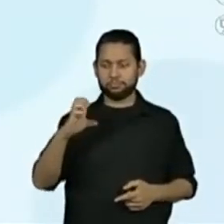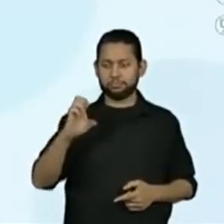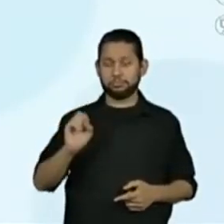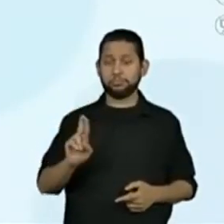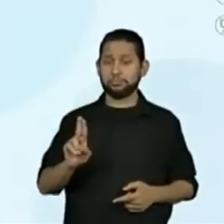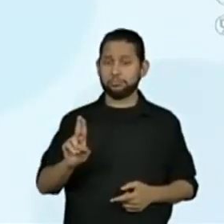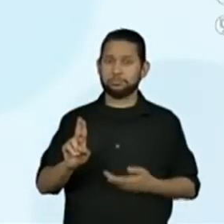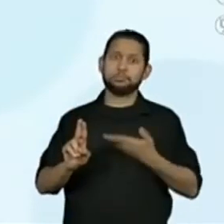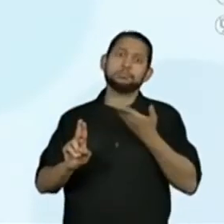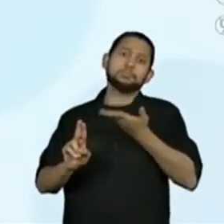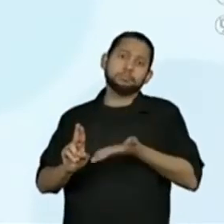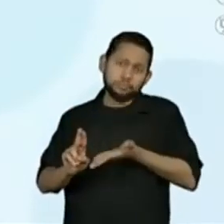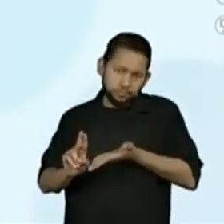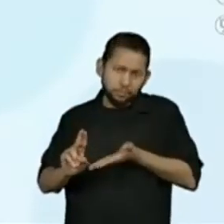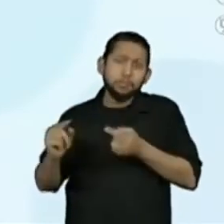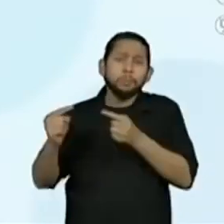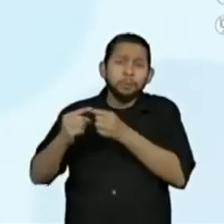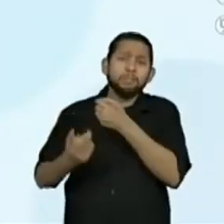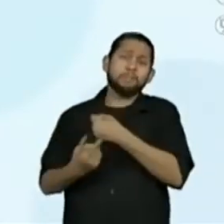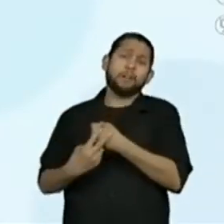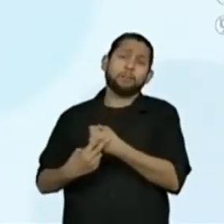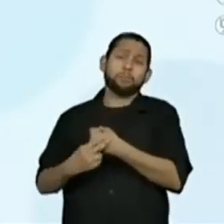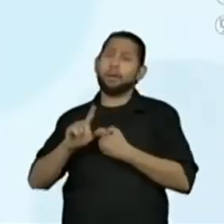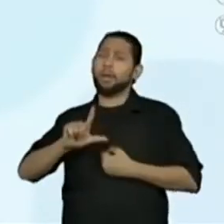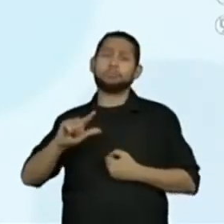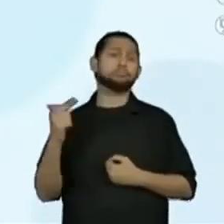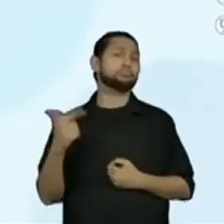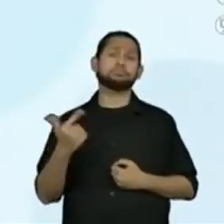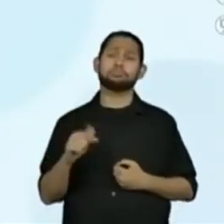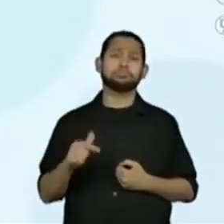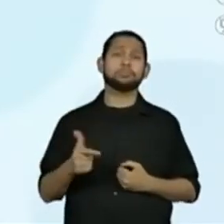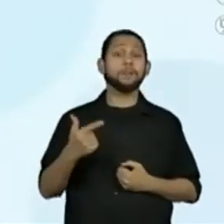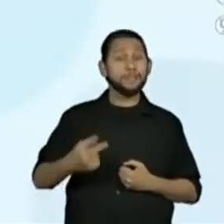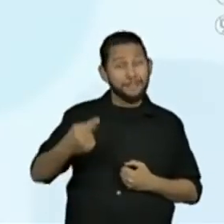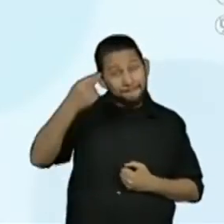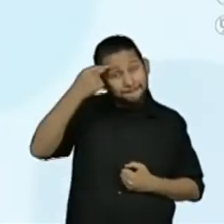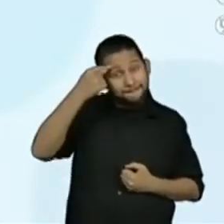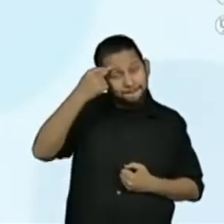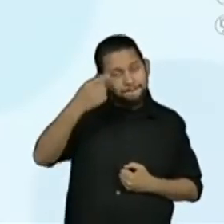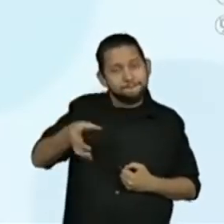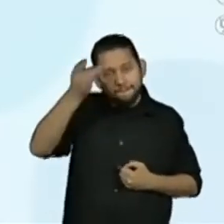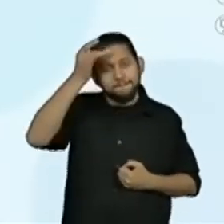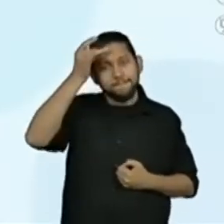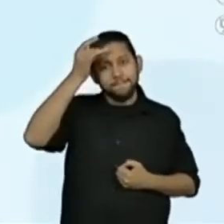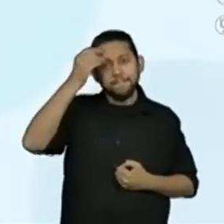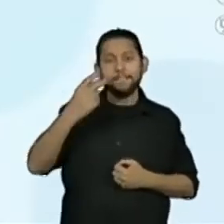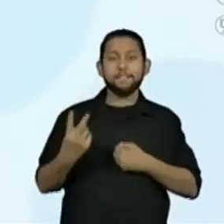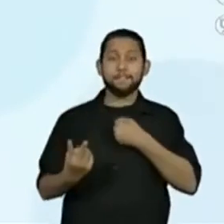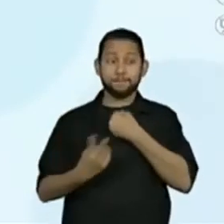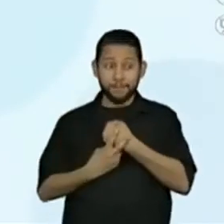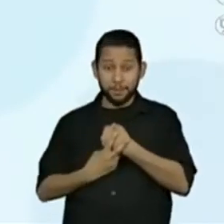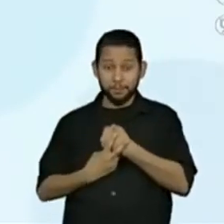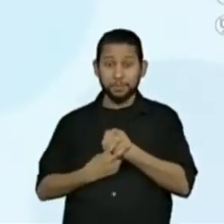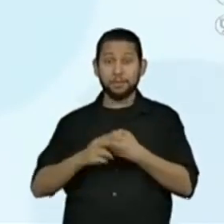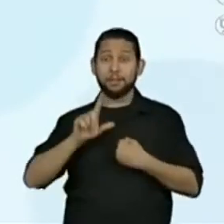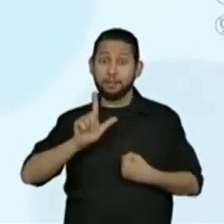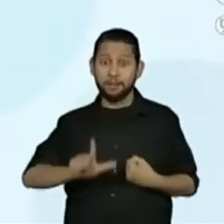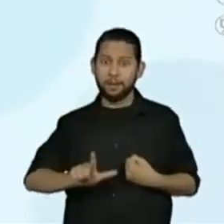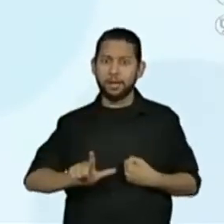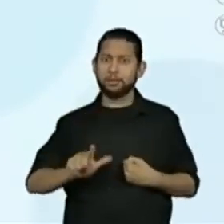termina em L. Isso é que vai ficar martelando aí na cabeça de vocês, hein, alunos? Vamos lá?